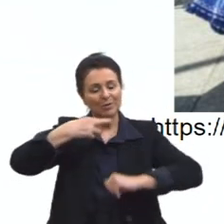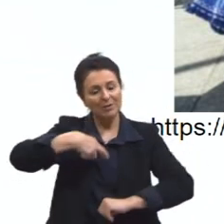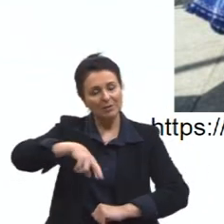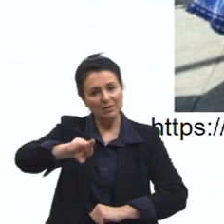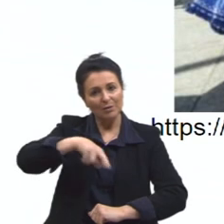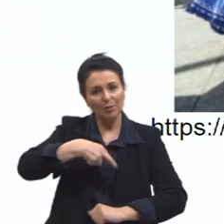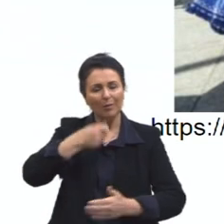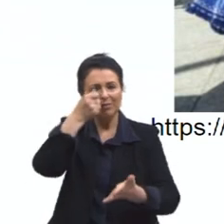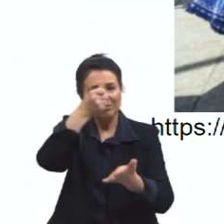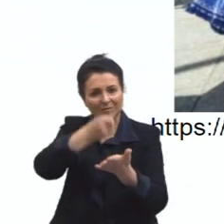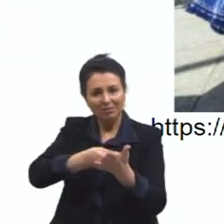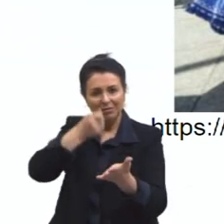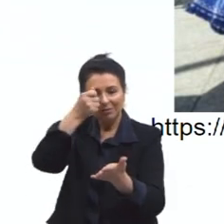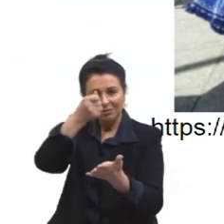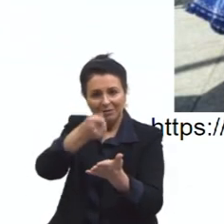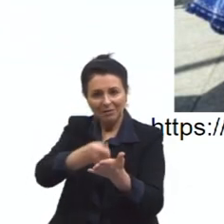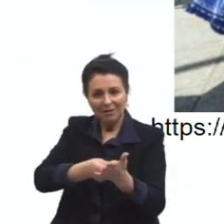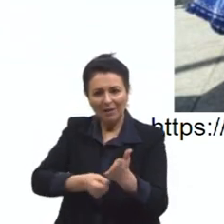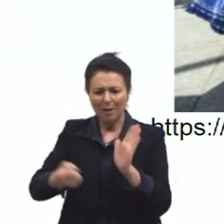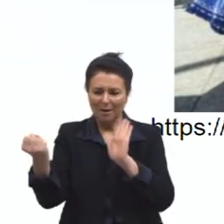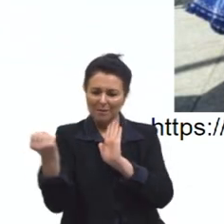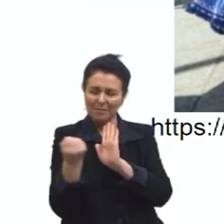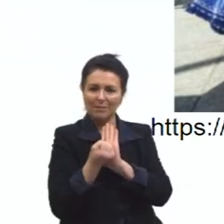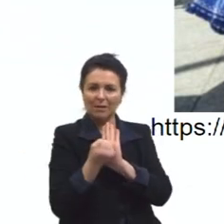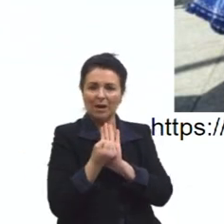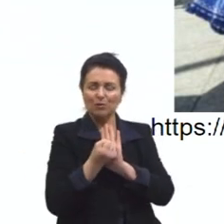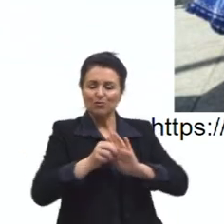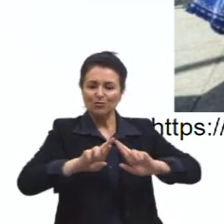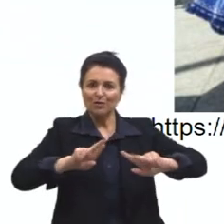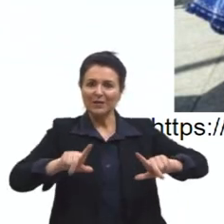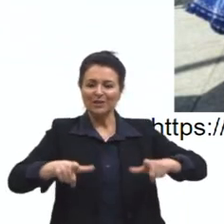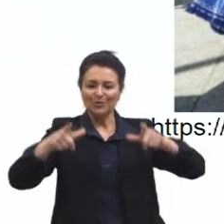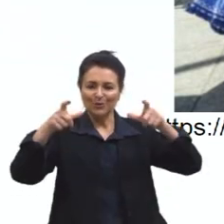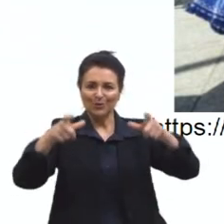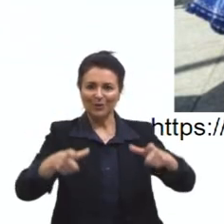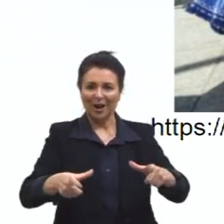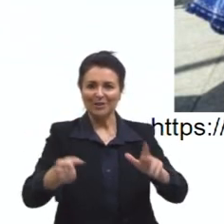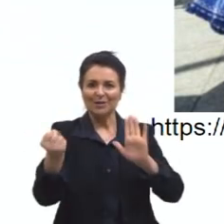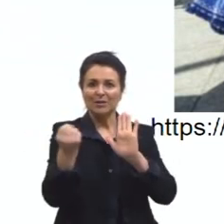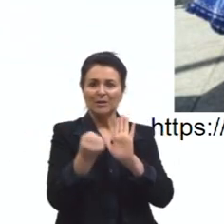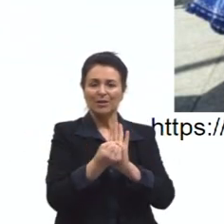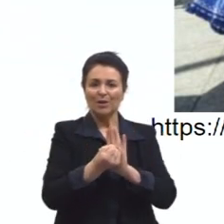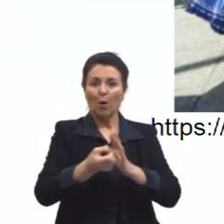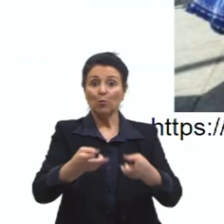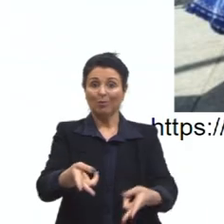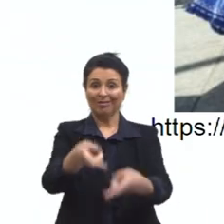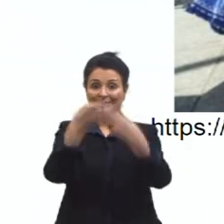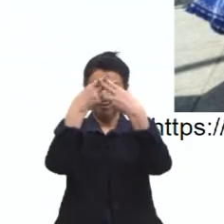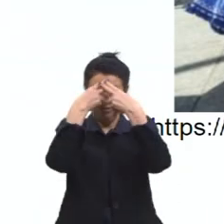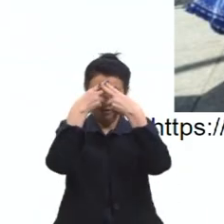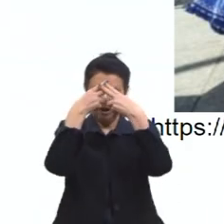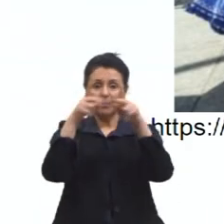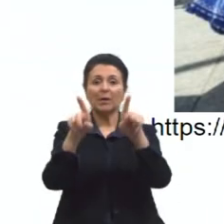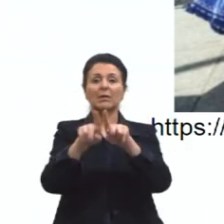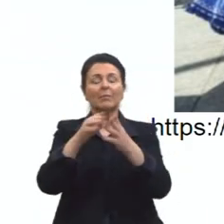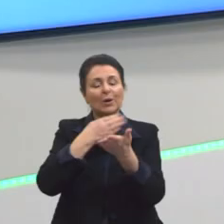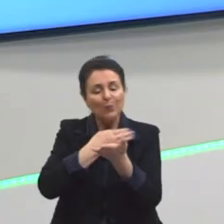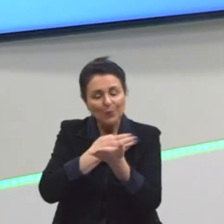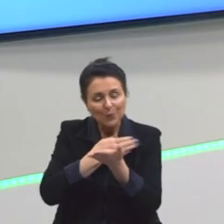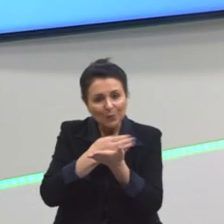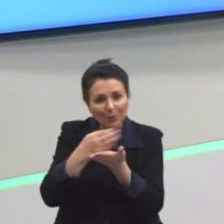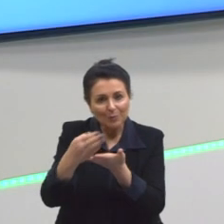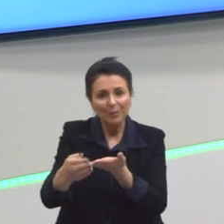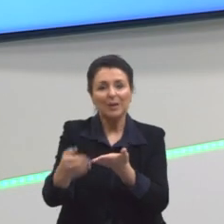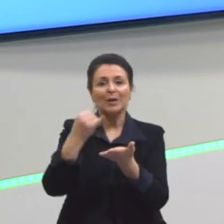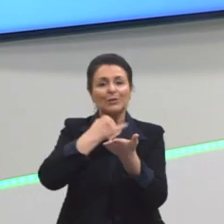simbolizar de uma forma diferente esse local, que simboliza um trauma, mas que também simboliza o início da história